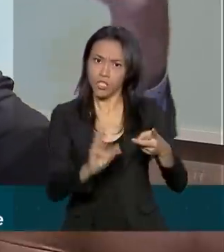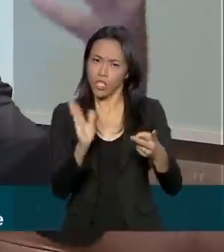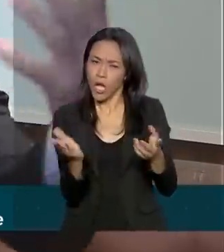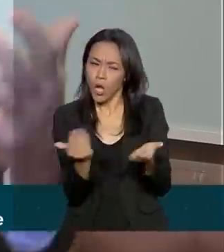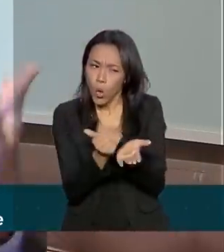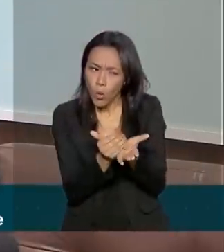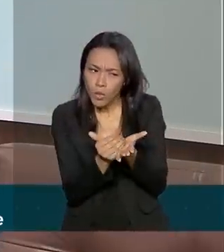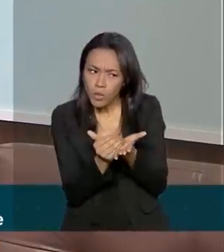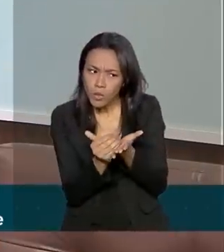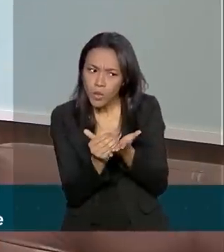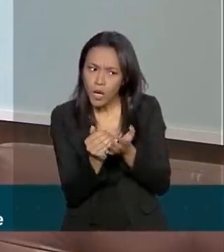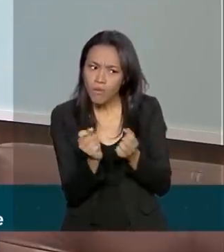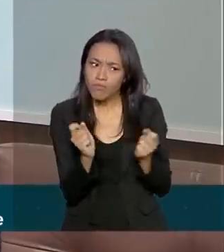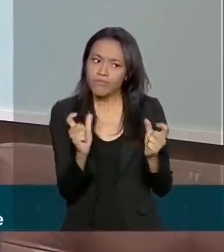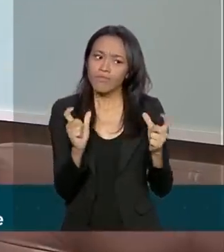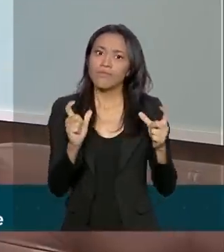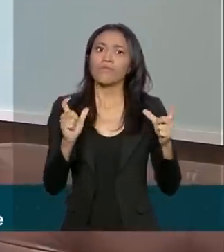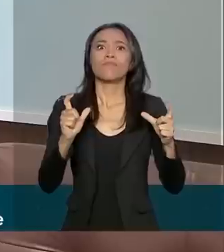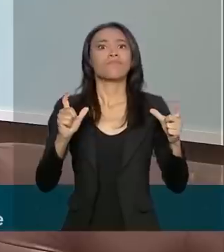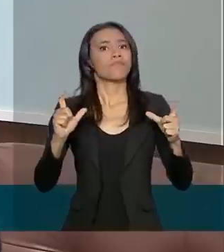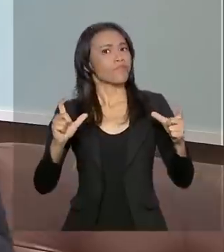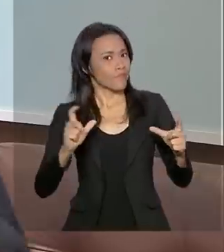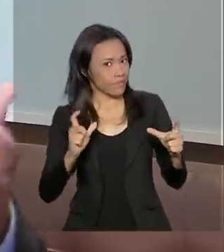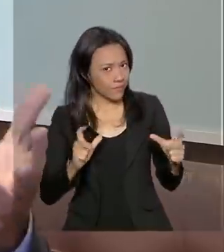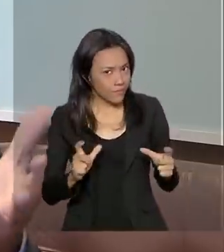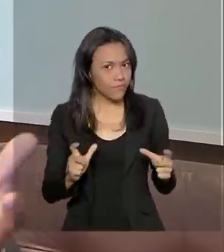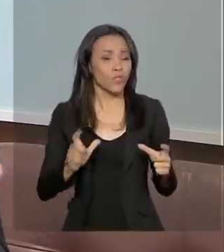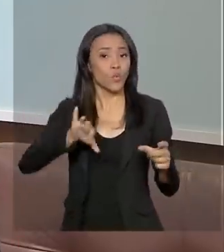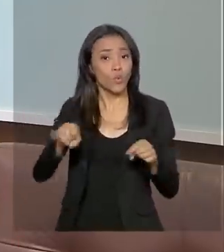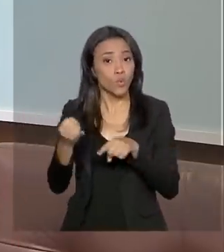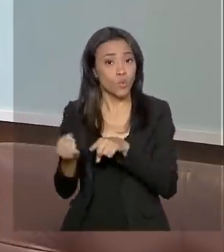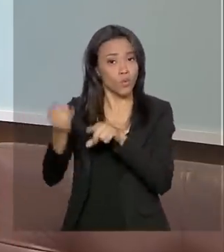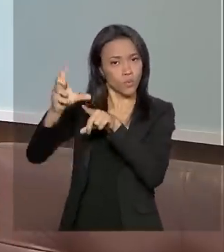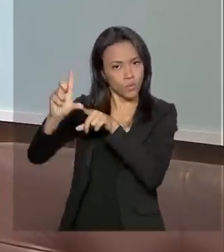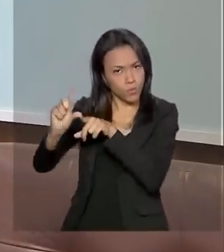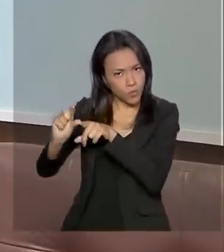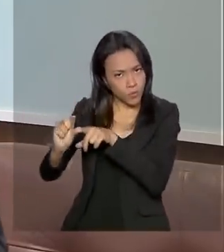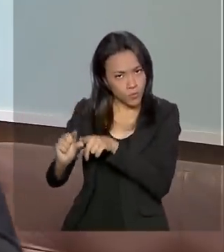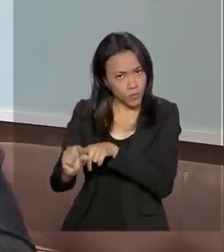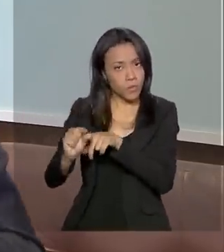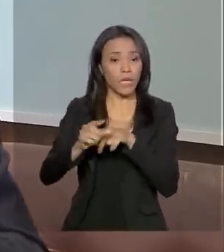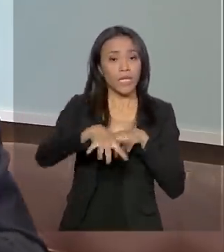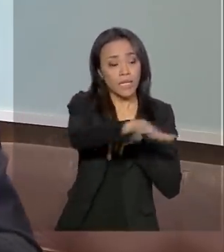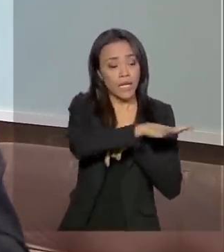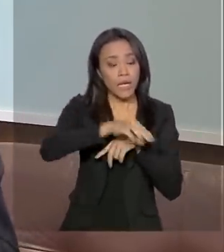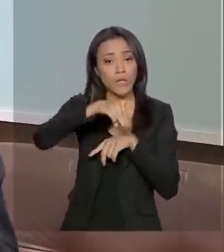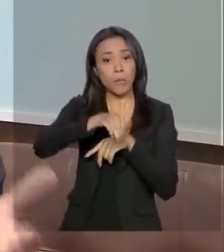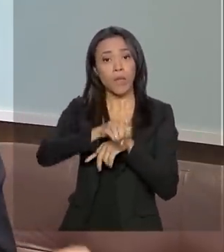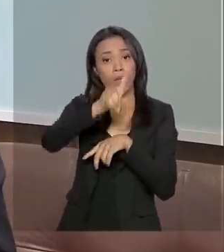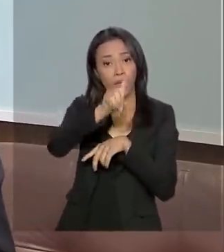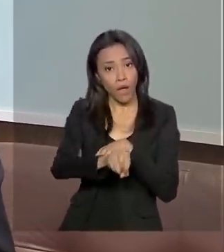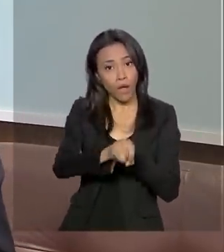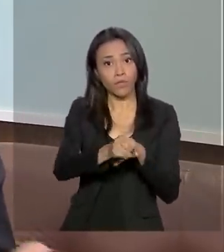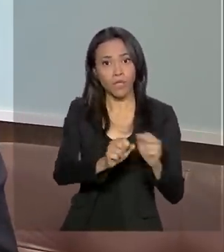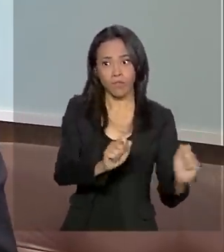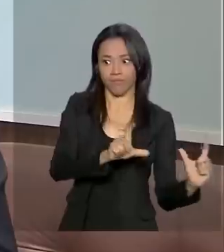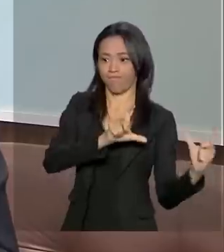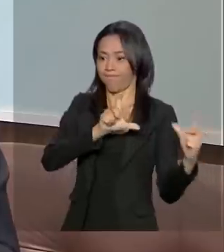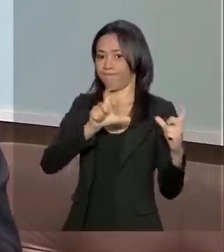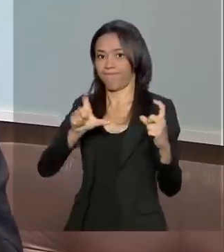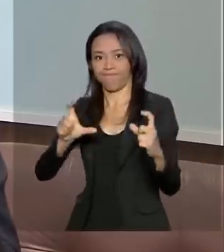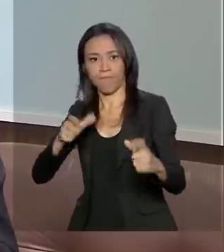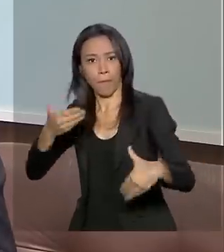a taxa de juros chegou em um patamar bastante baixo, os mercados de crédito estão reagindo, tanto para consumidor quanto para empresas.